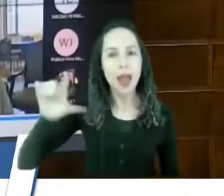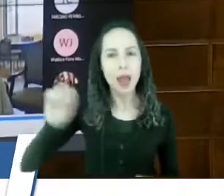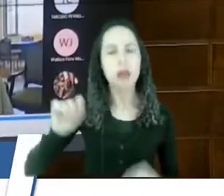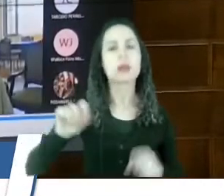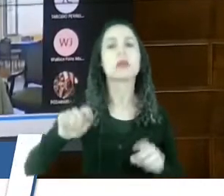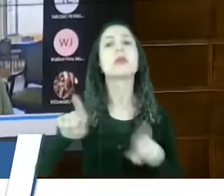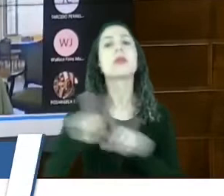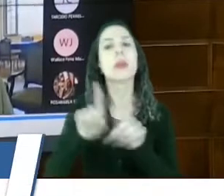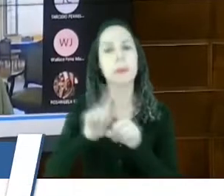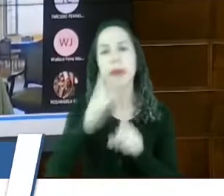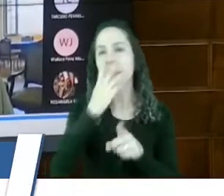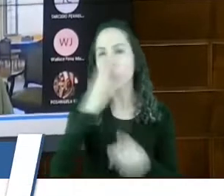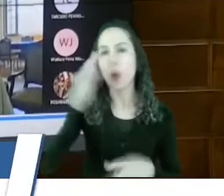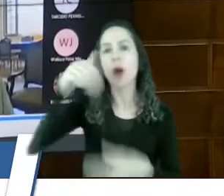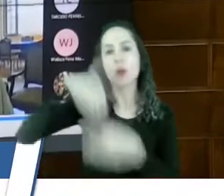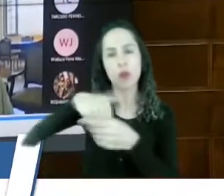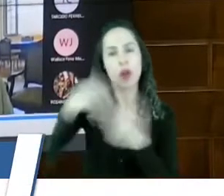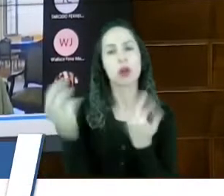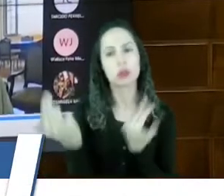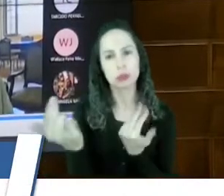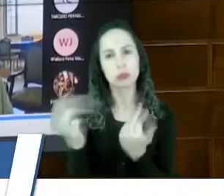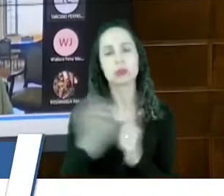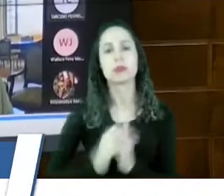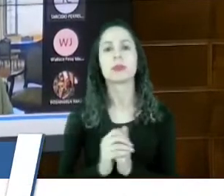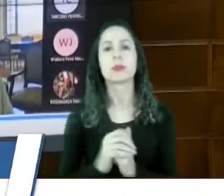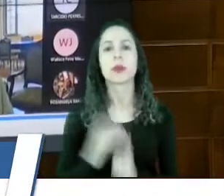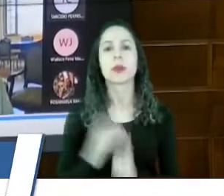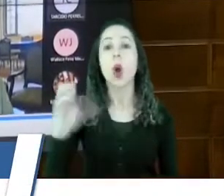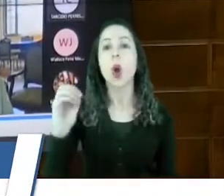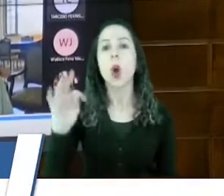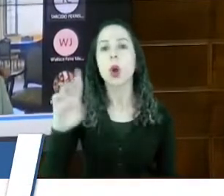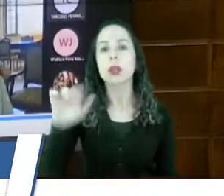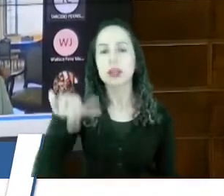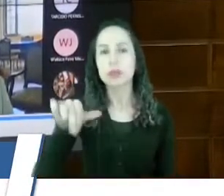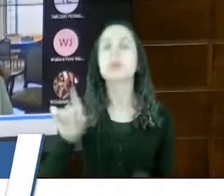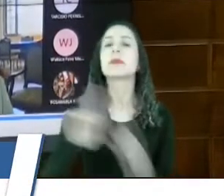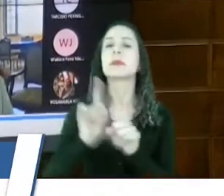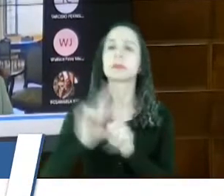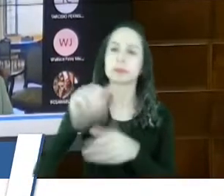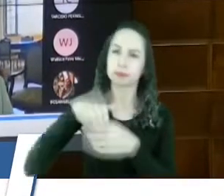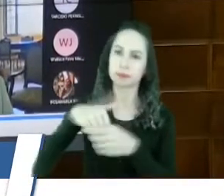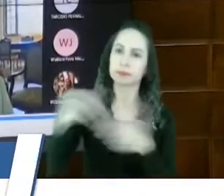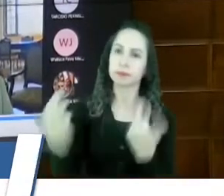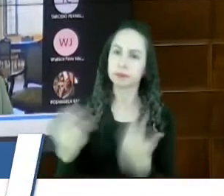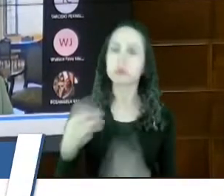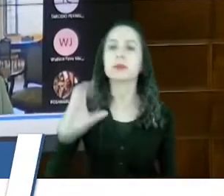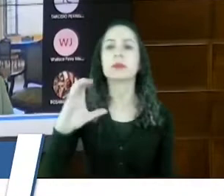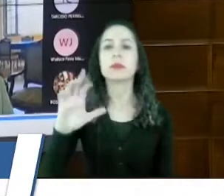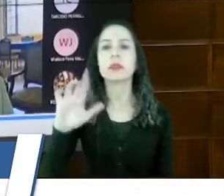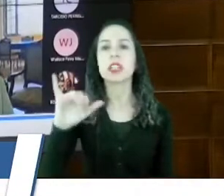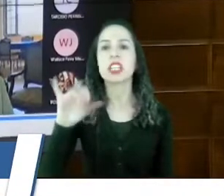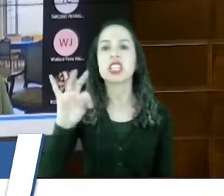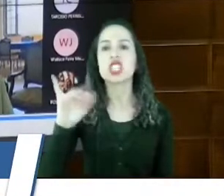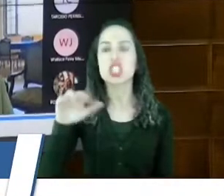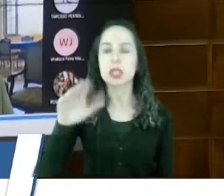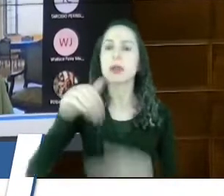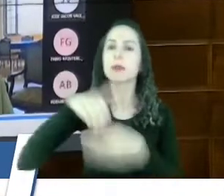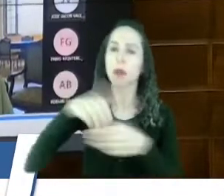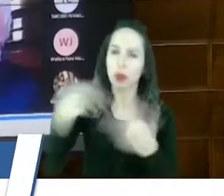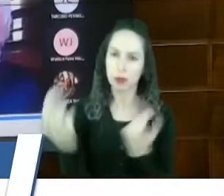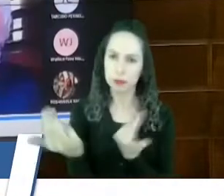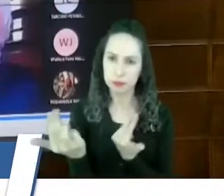sem modulação. Diana Cotrim. Também, Sr. Presidente. Cristina Azuki. Também, Sr. Presidente.